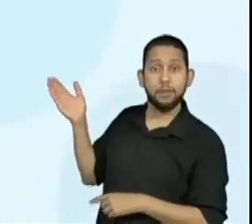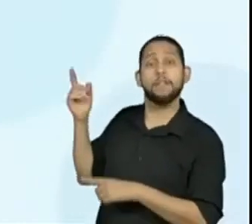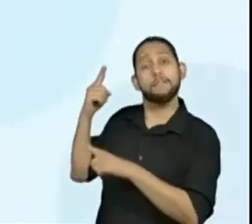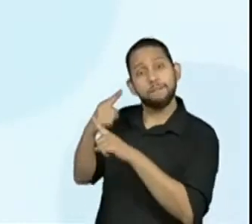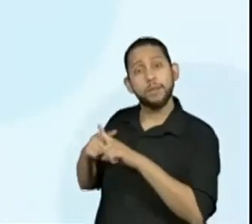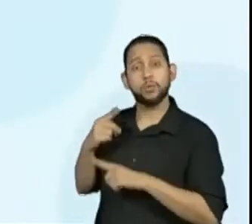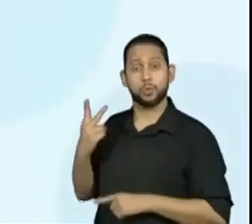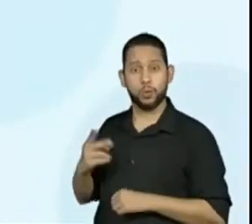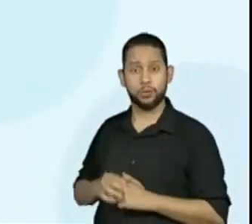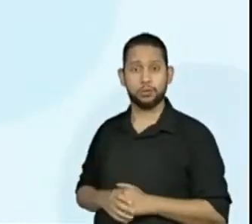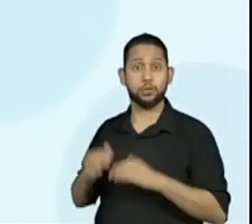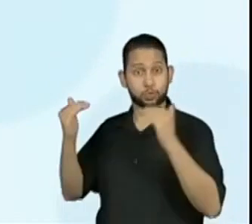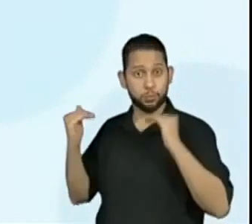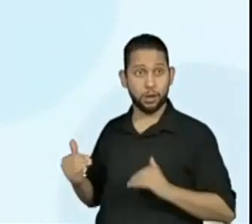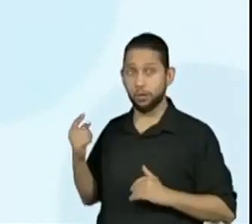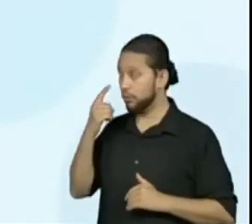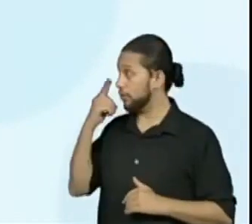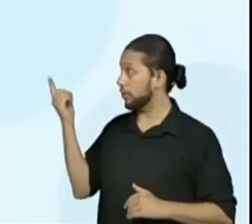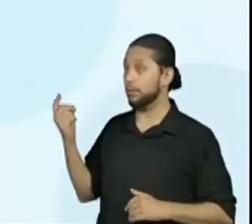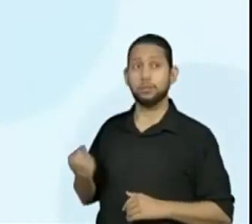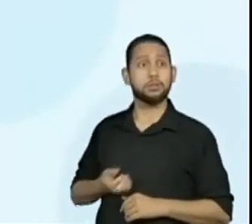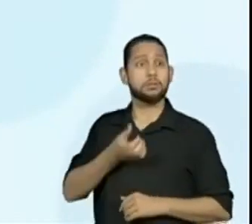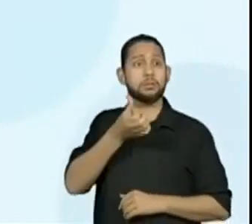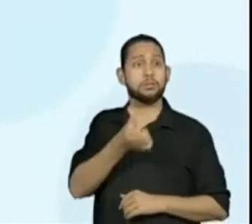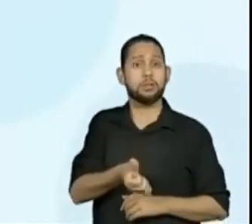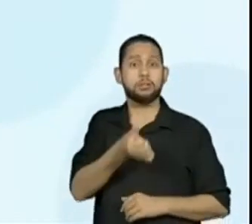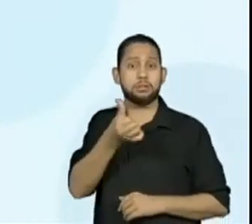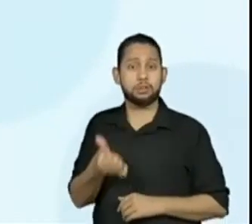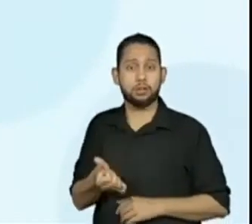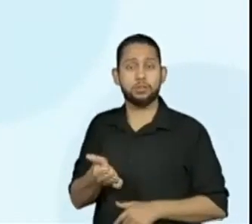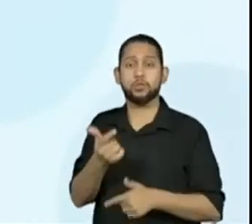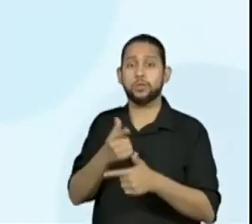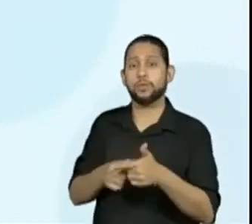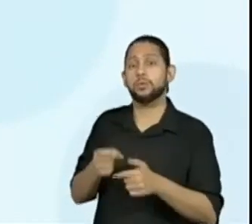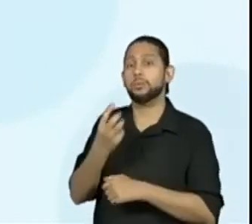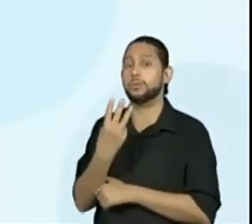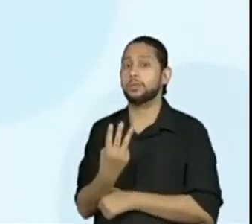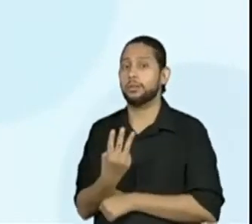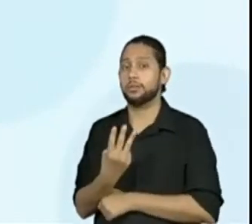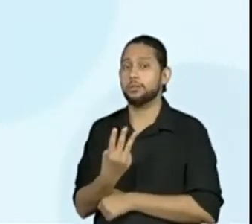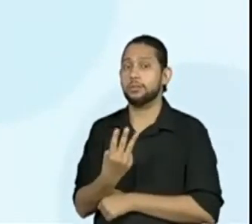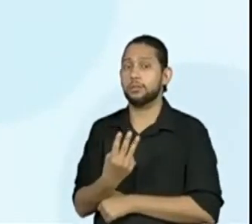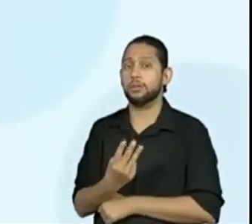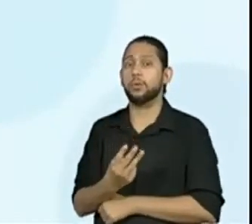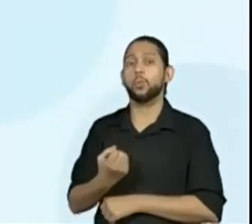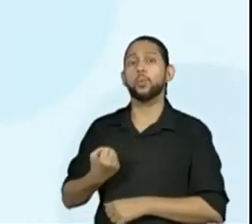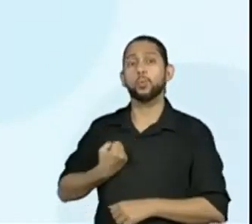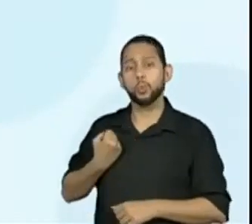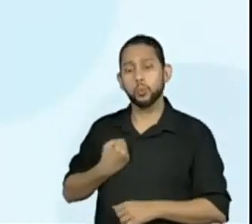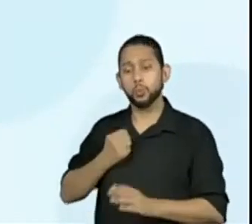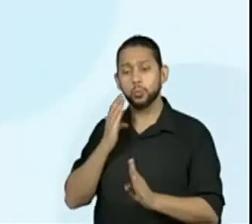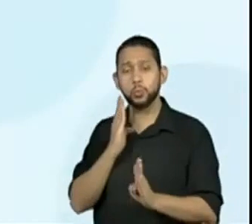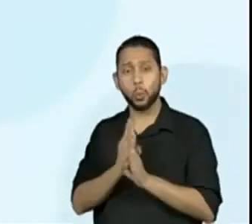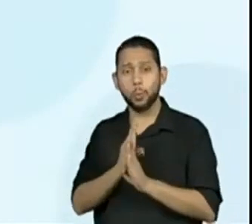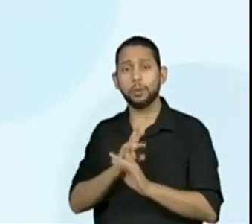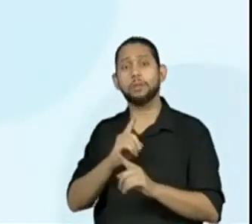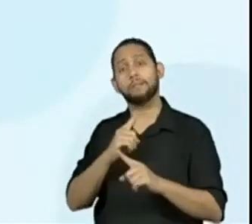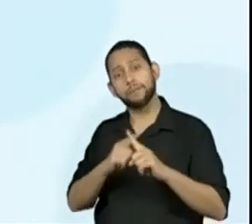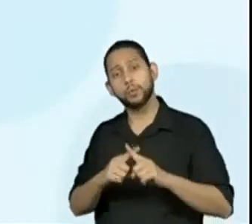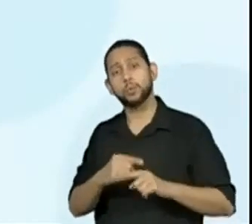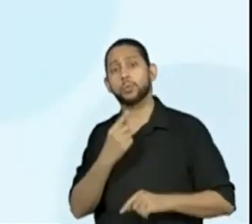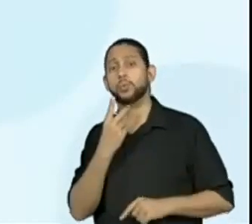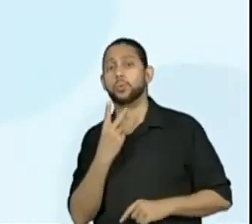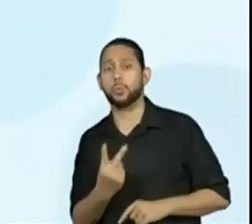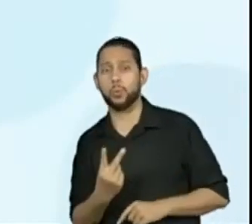66, dividir por 3. Vão descobrir o número e multiplicar por 2